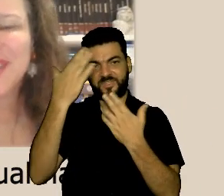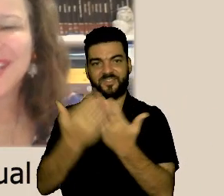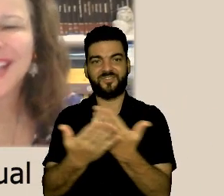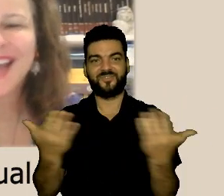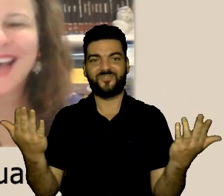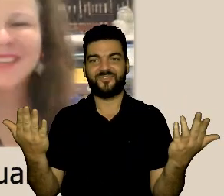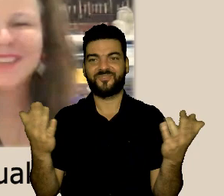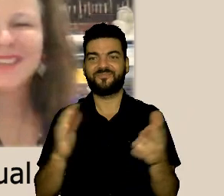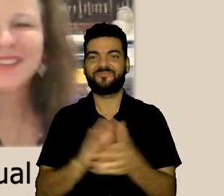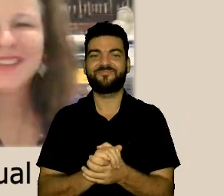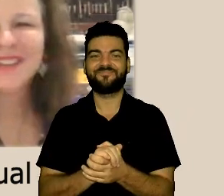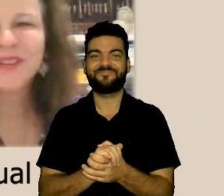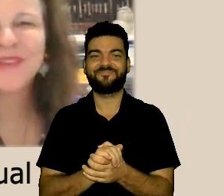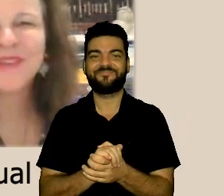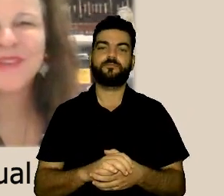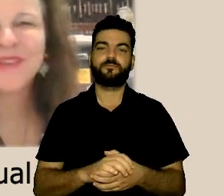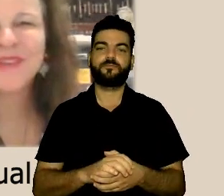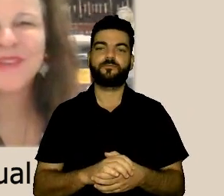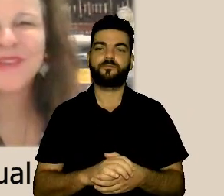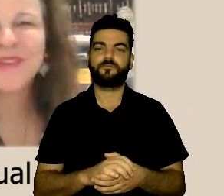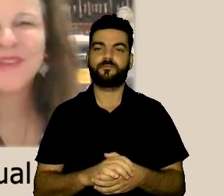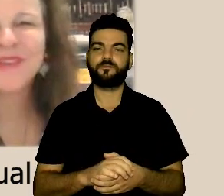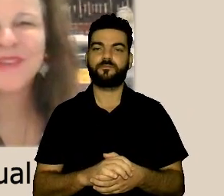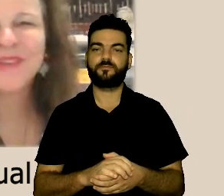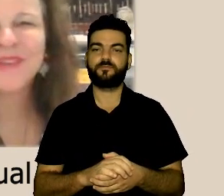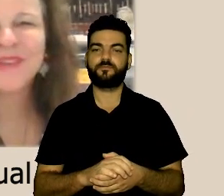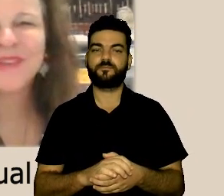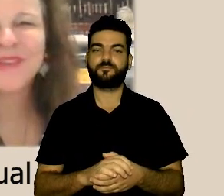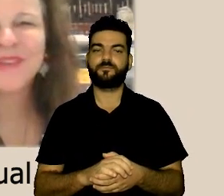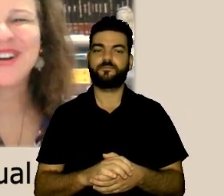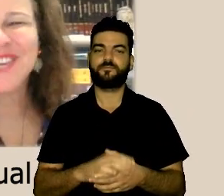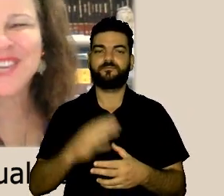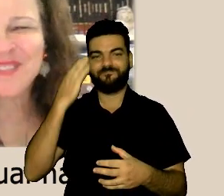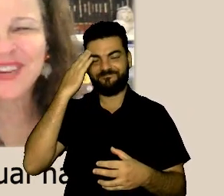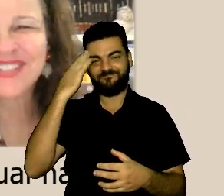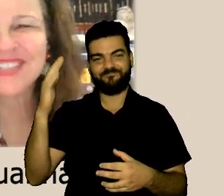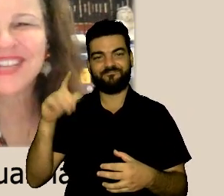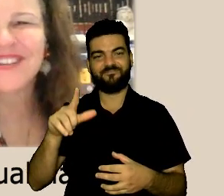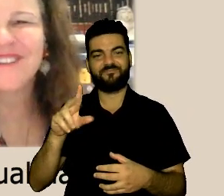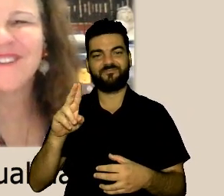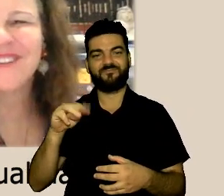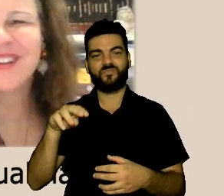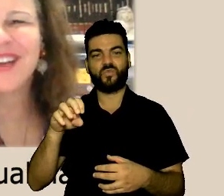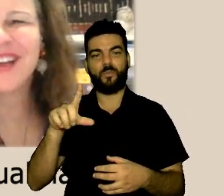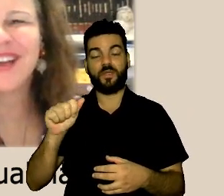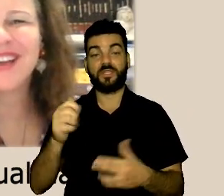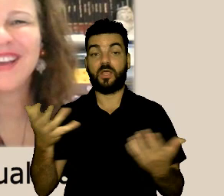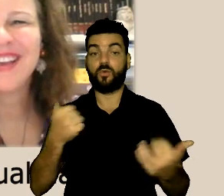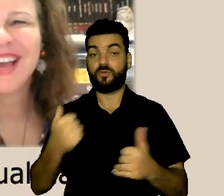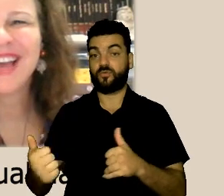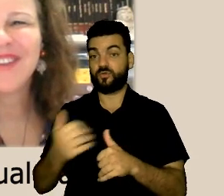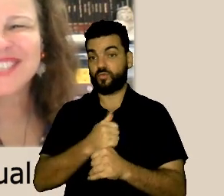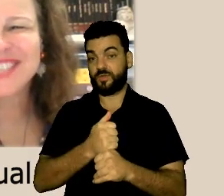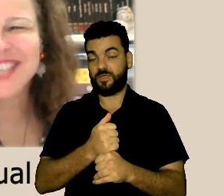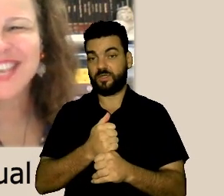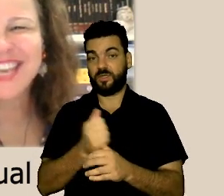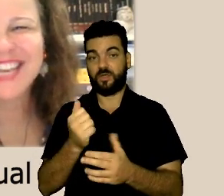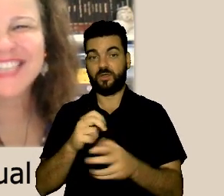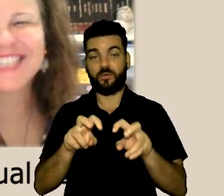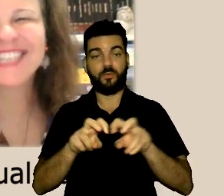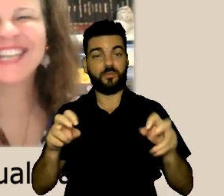Muito obrigada, Lumena, eu vou assumir a partir de agora a